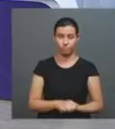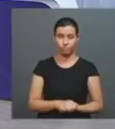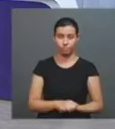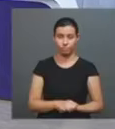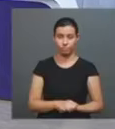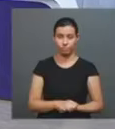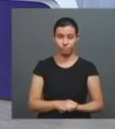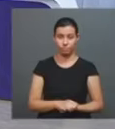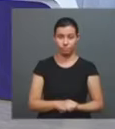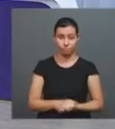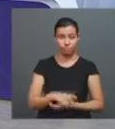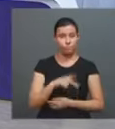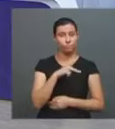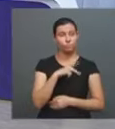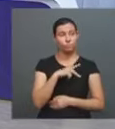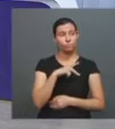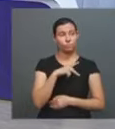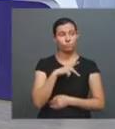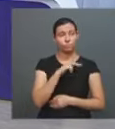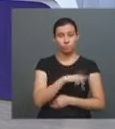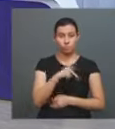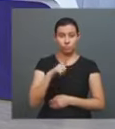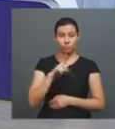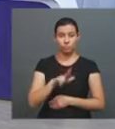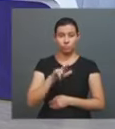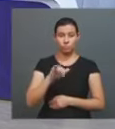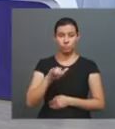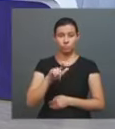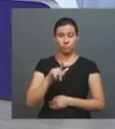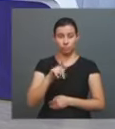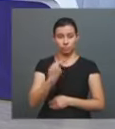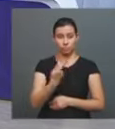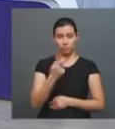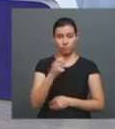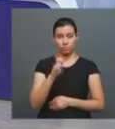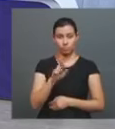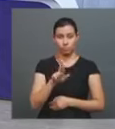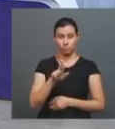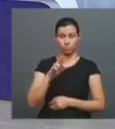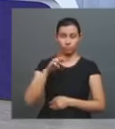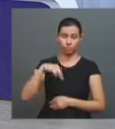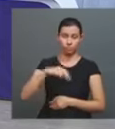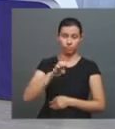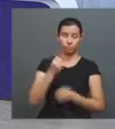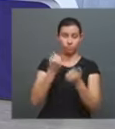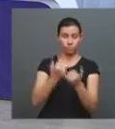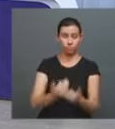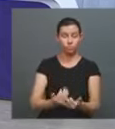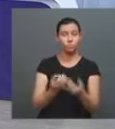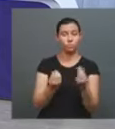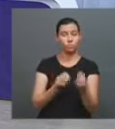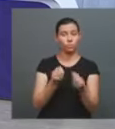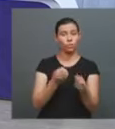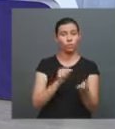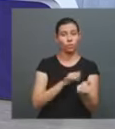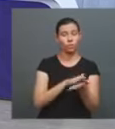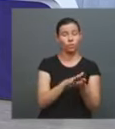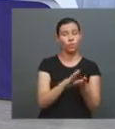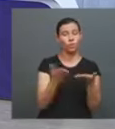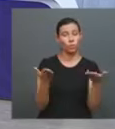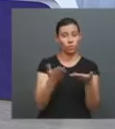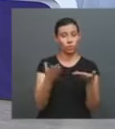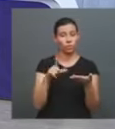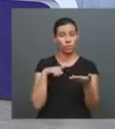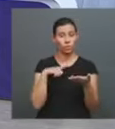Professor Guilherme, na sua opinião, o mercado editorial brasileiro é muito concorrido? Como é o cenário hoje? É